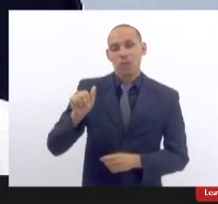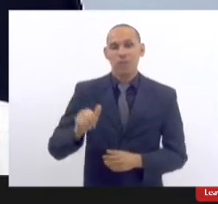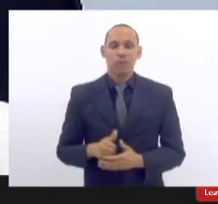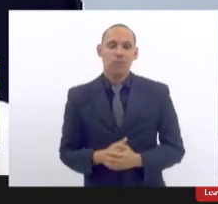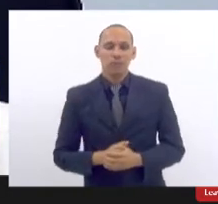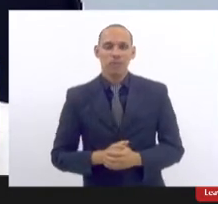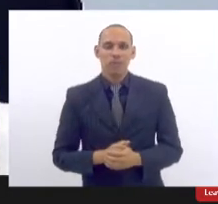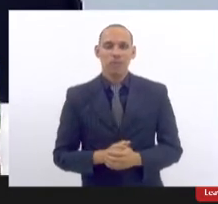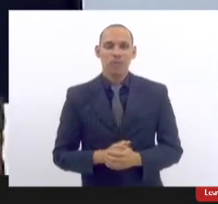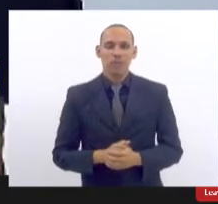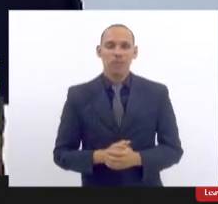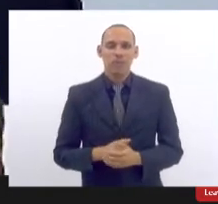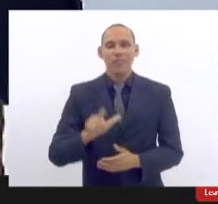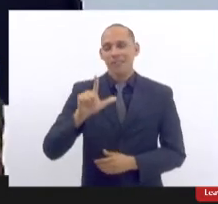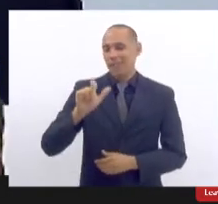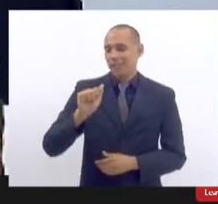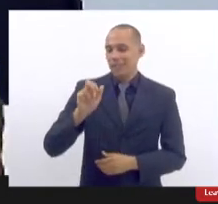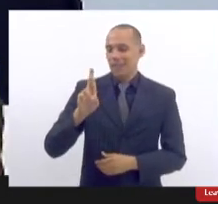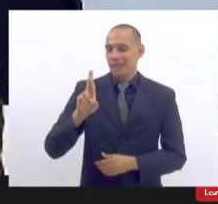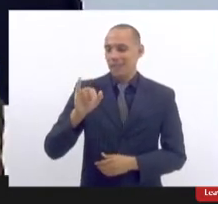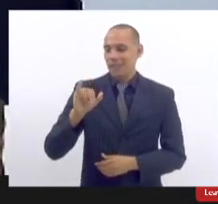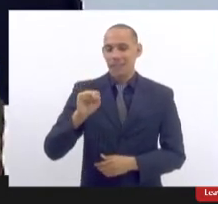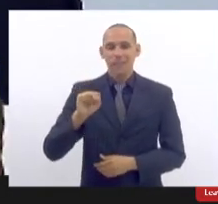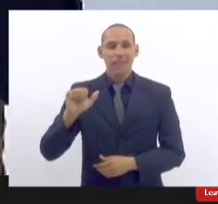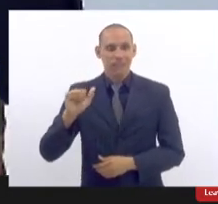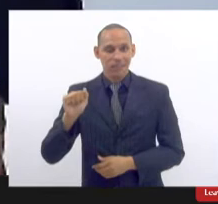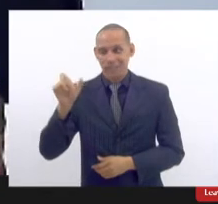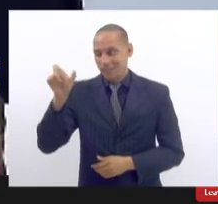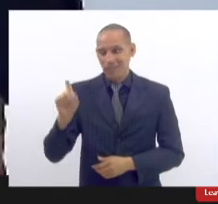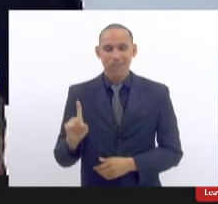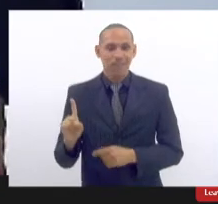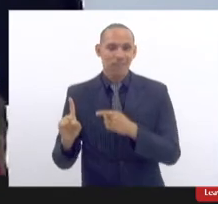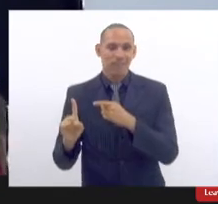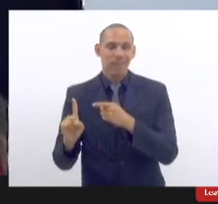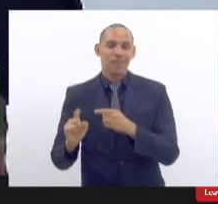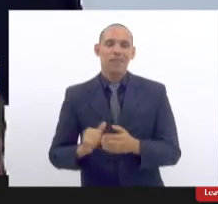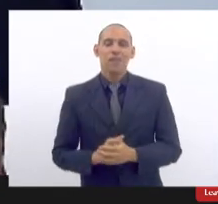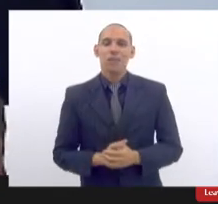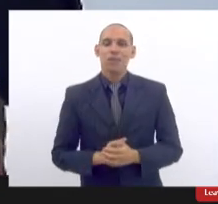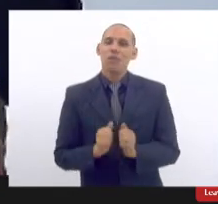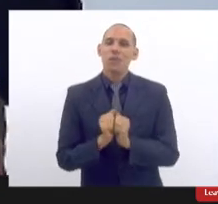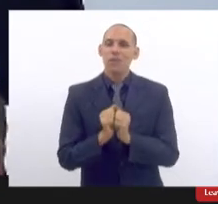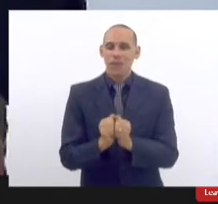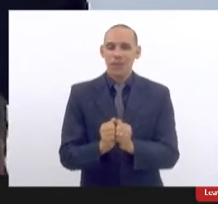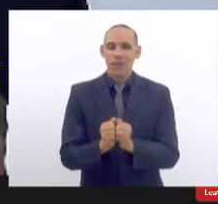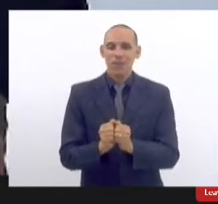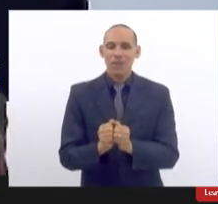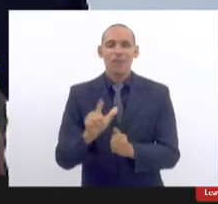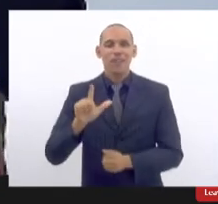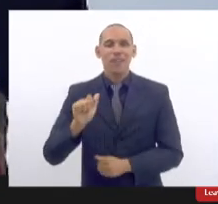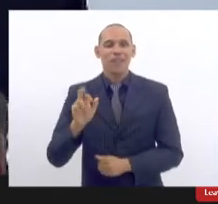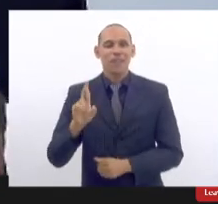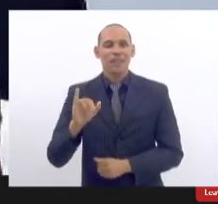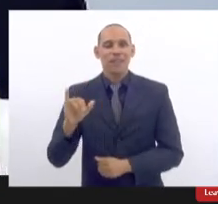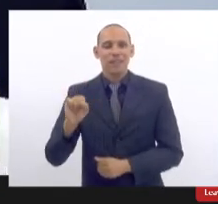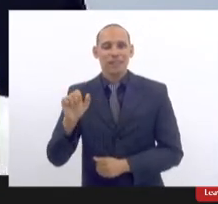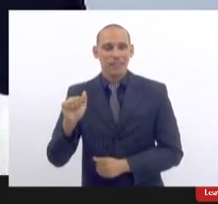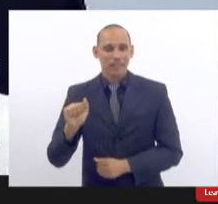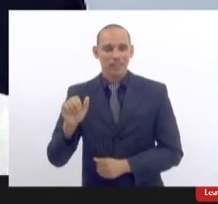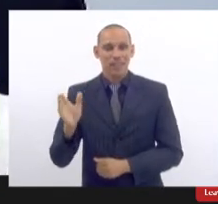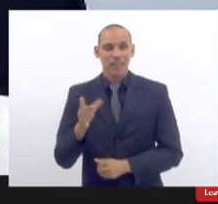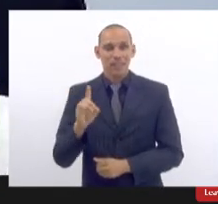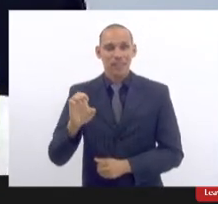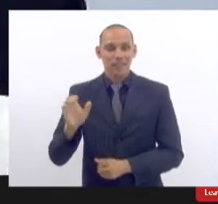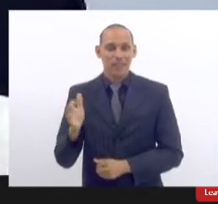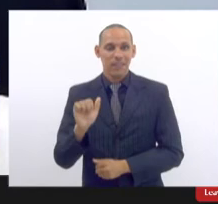a Larissa, que está aí conosco, a Larissa de Almeida. Ela tem um